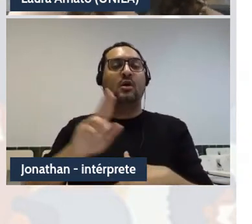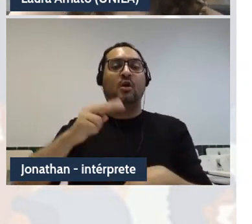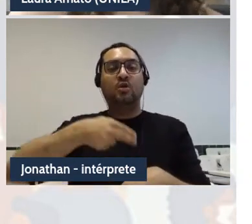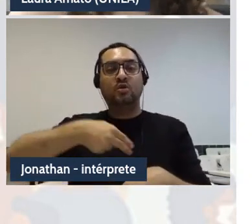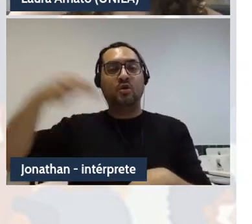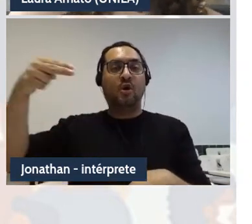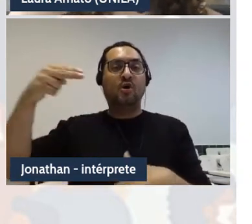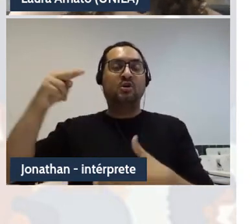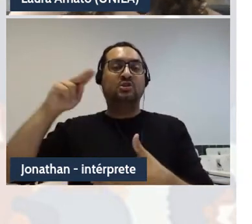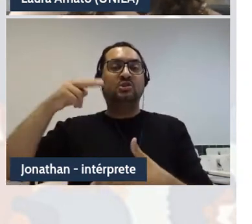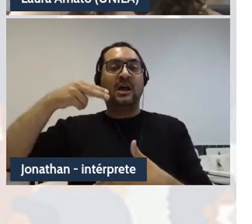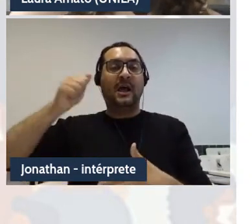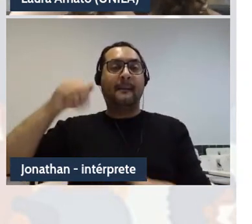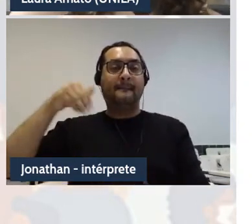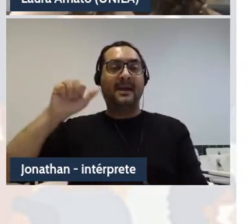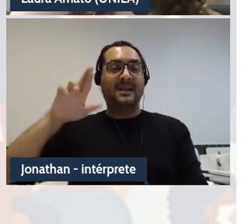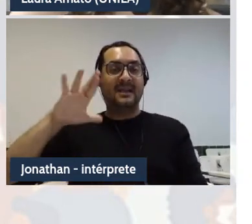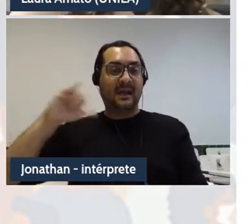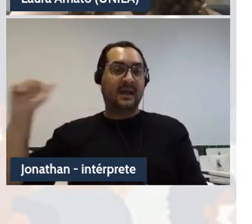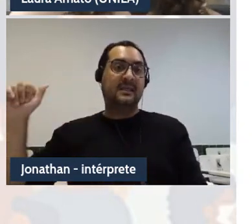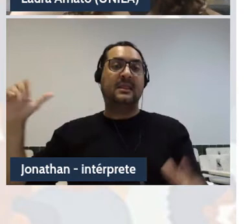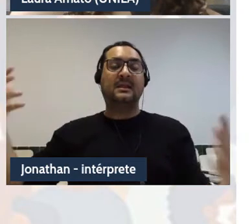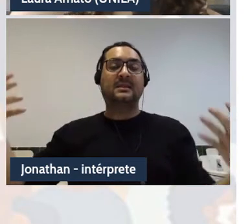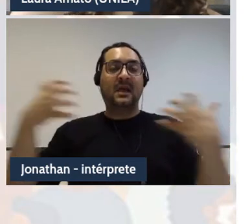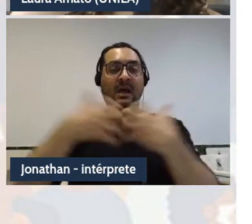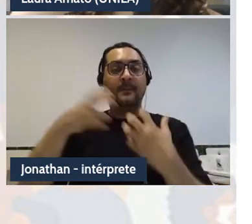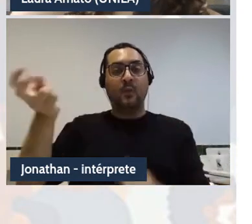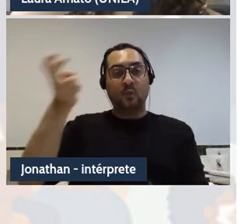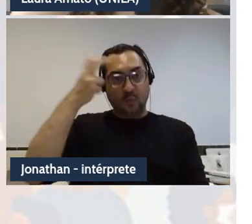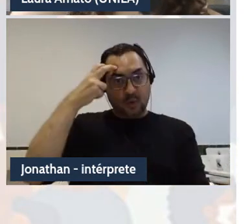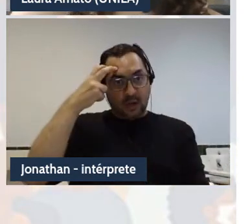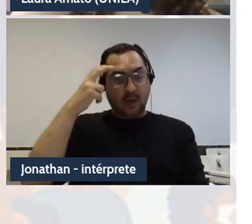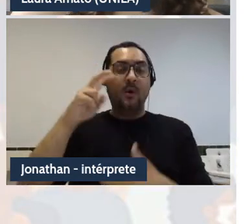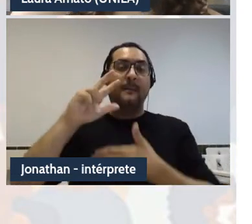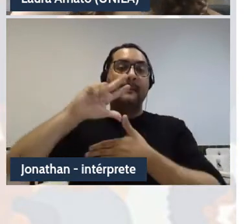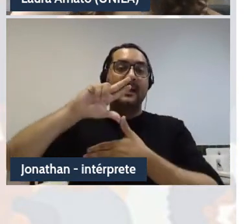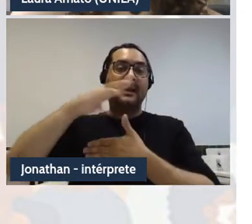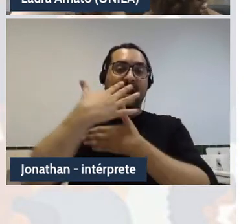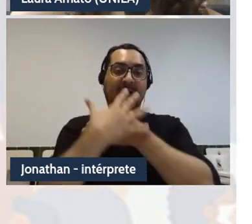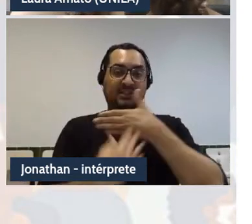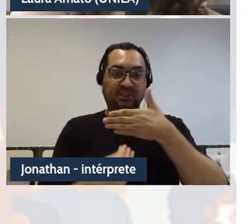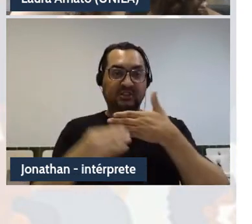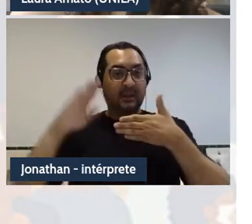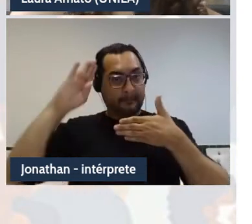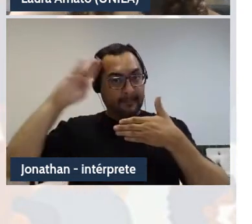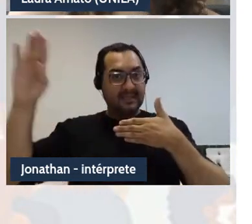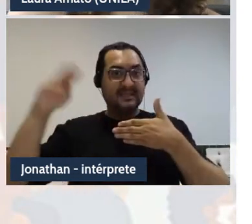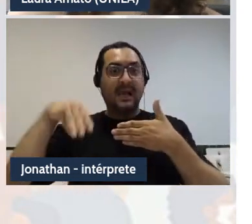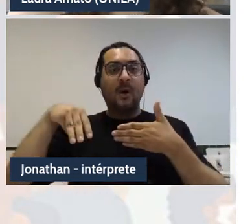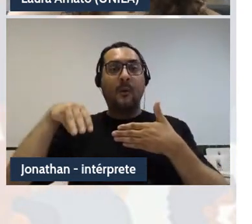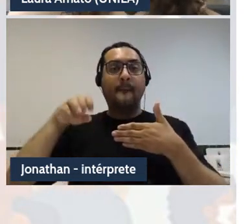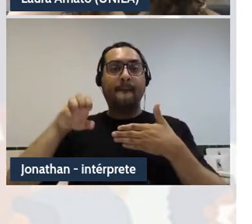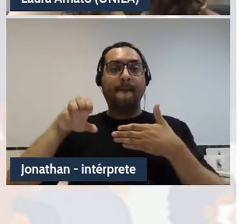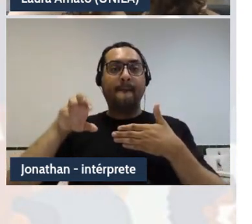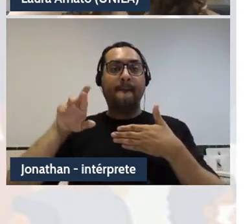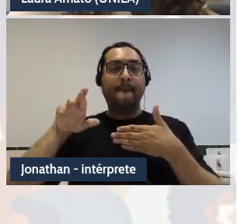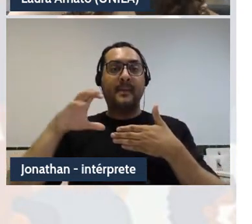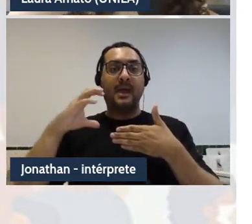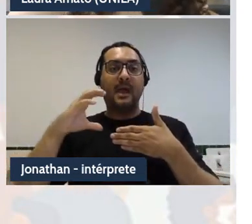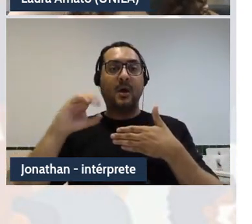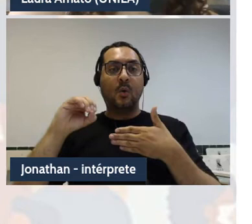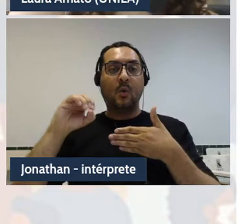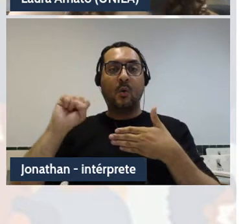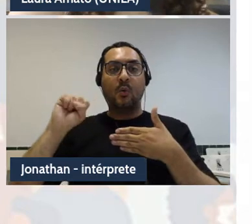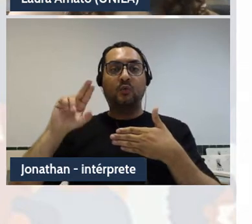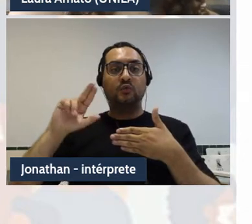e com o intercâmbio cultural, científico e educacional da América Latina, especialmente no Mercosul. Para atingir esse